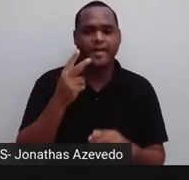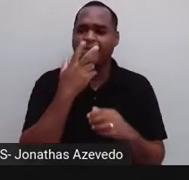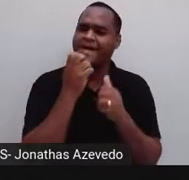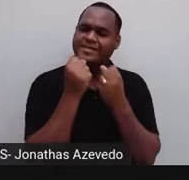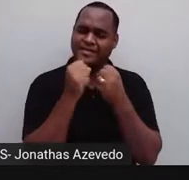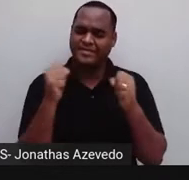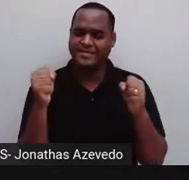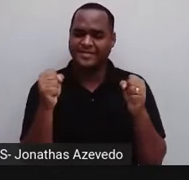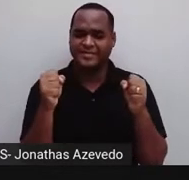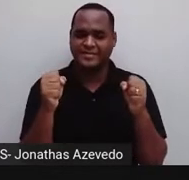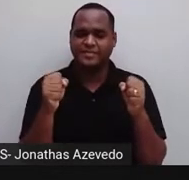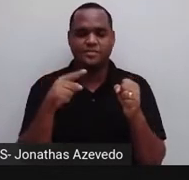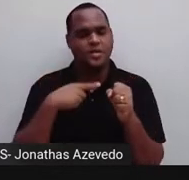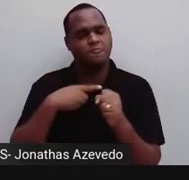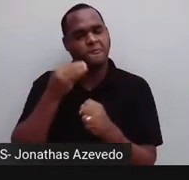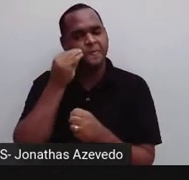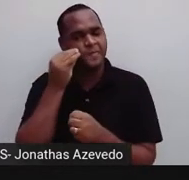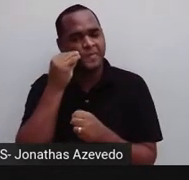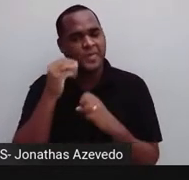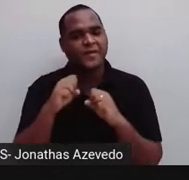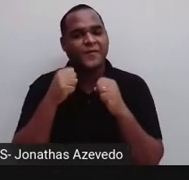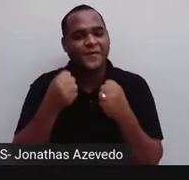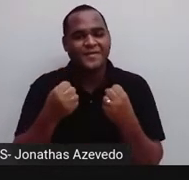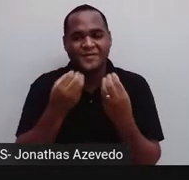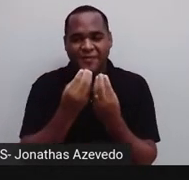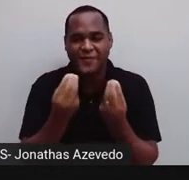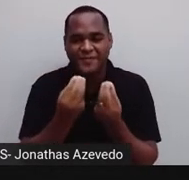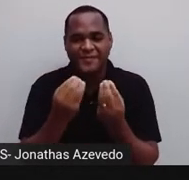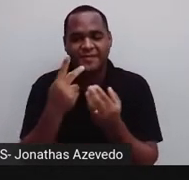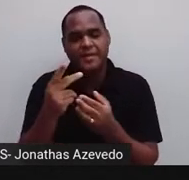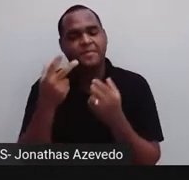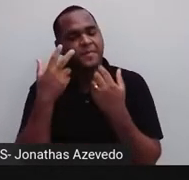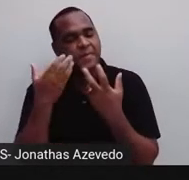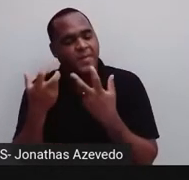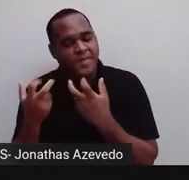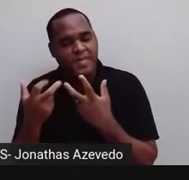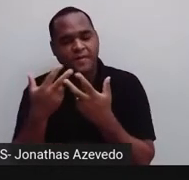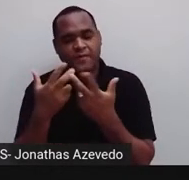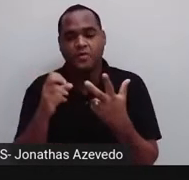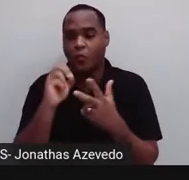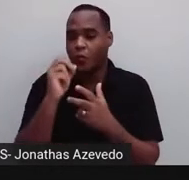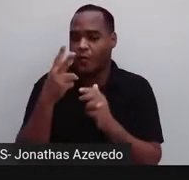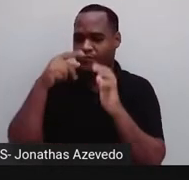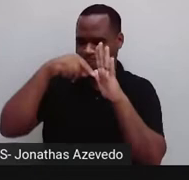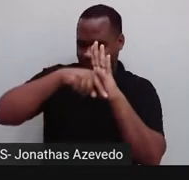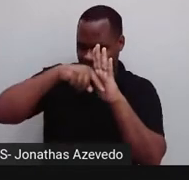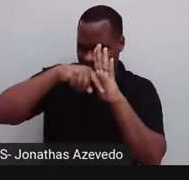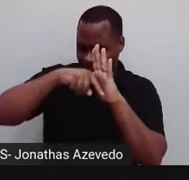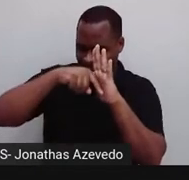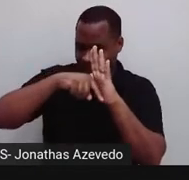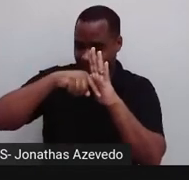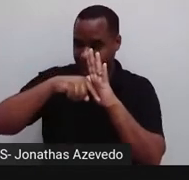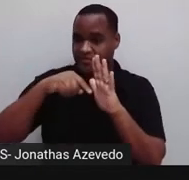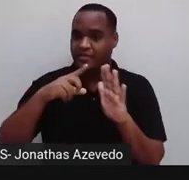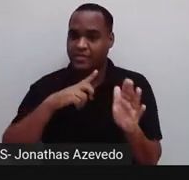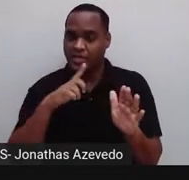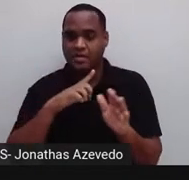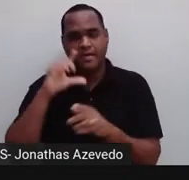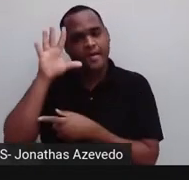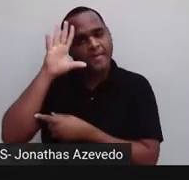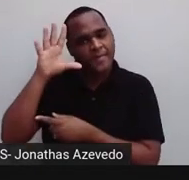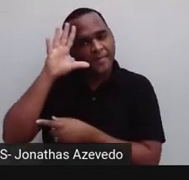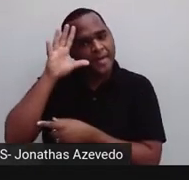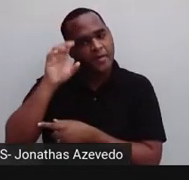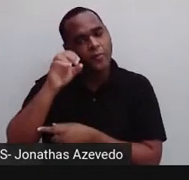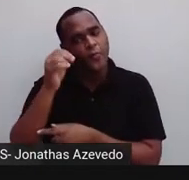esse a gente tentava fazer com que você percebesse ou com que você se avaliasse pensando em tudo o que